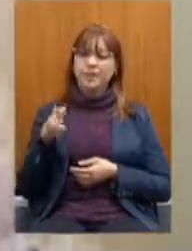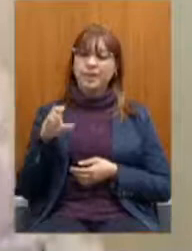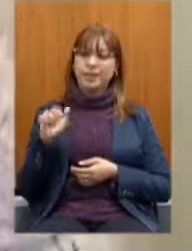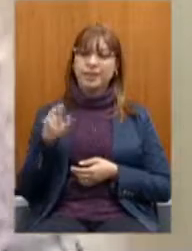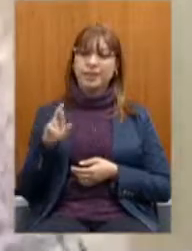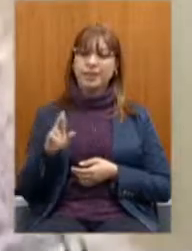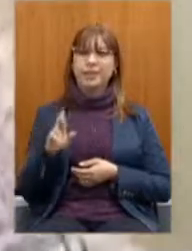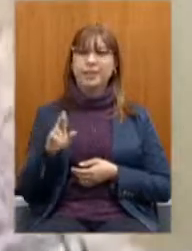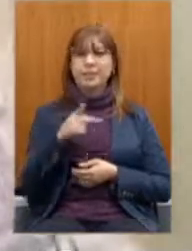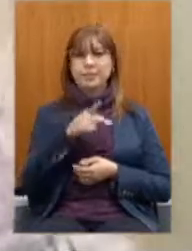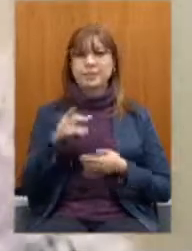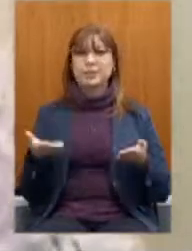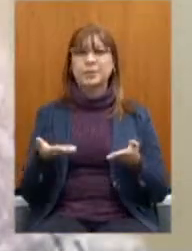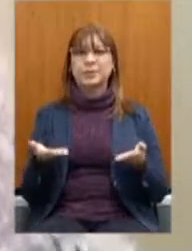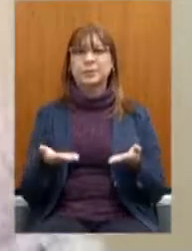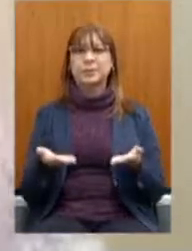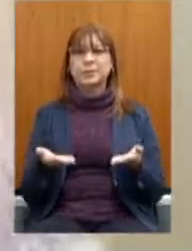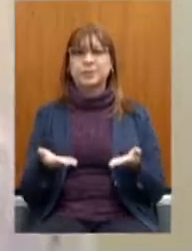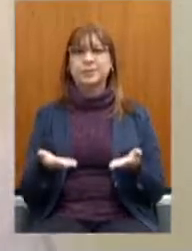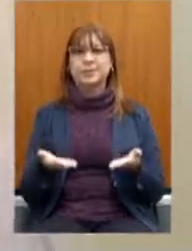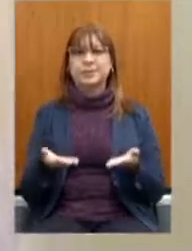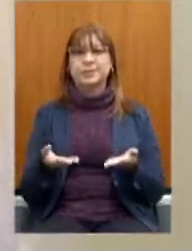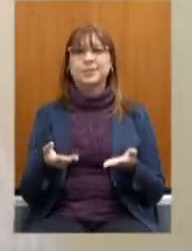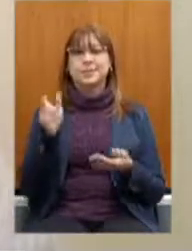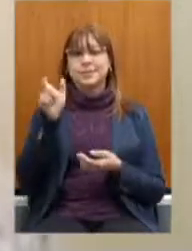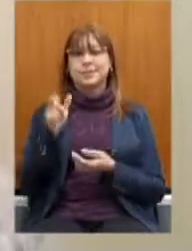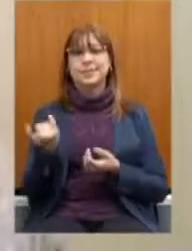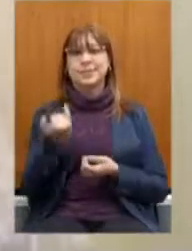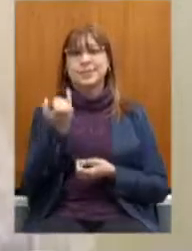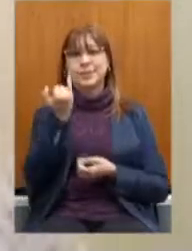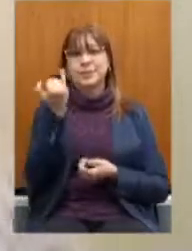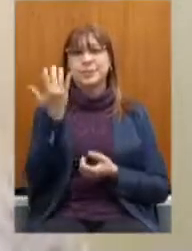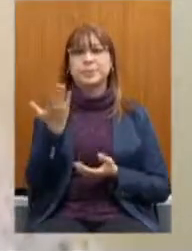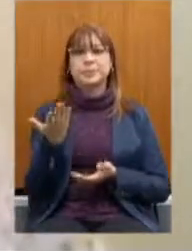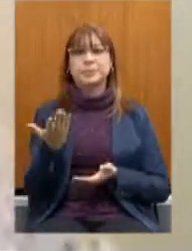que tem um papel importante na minha